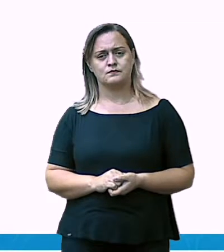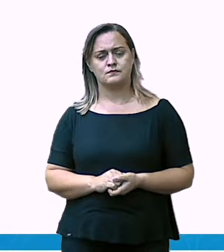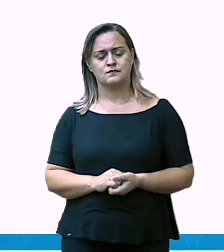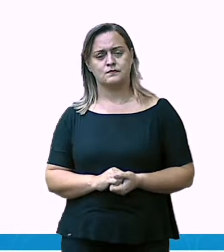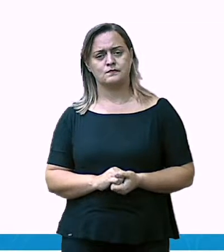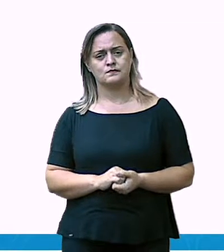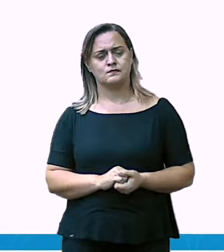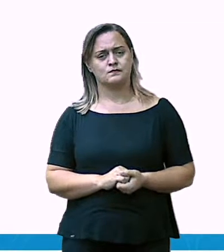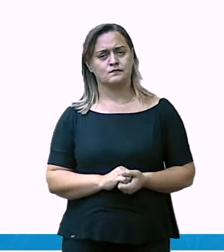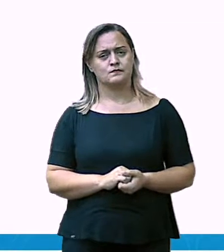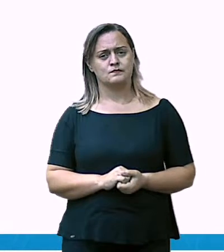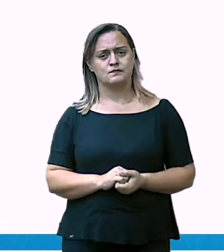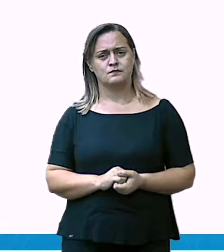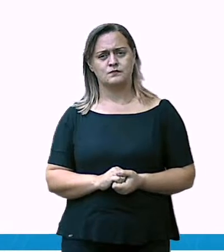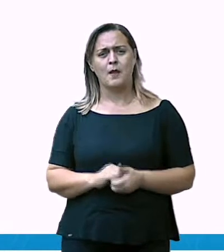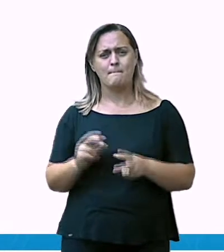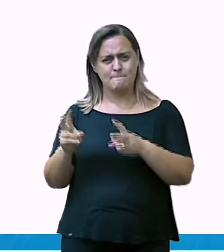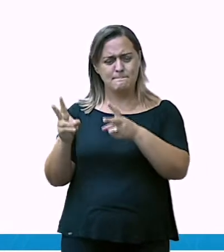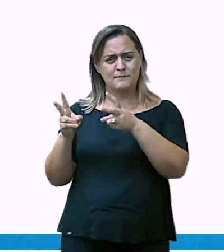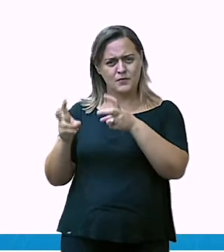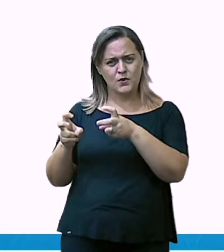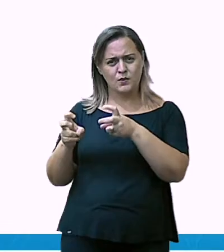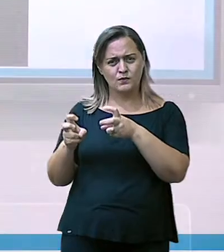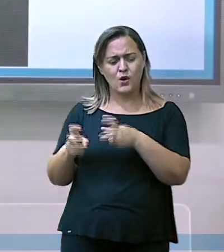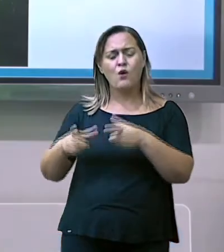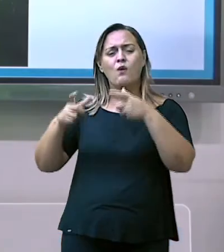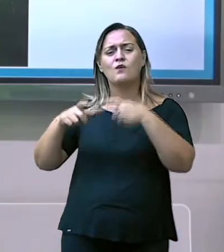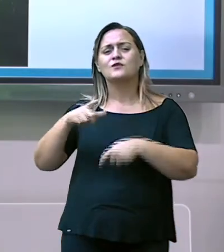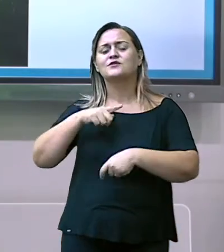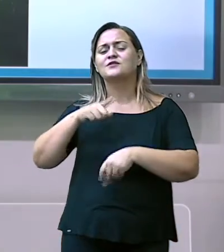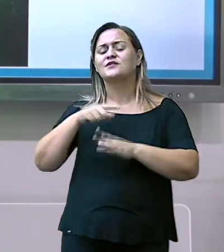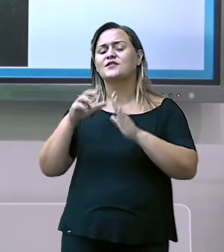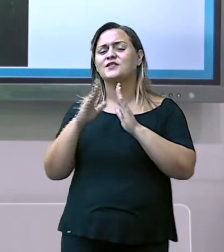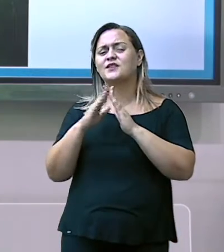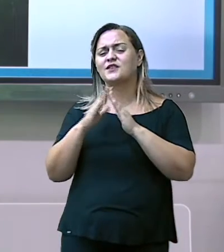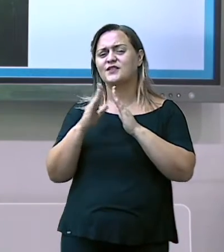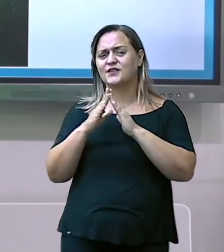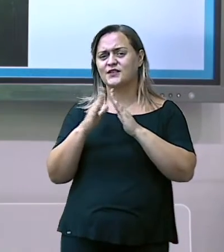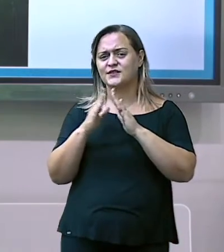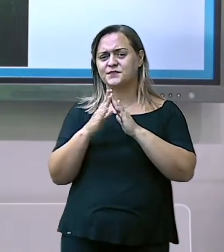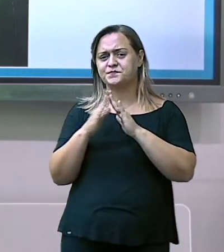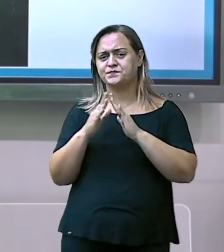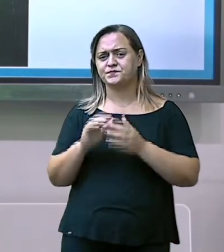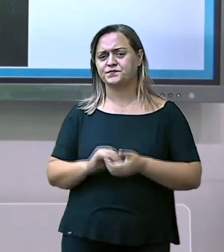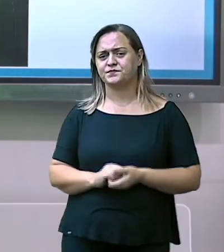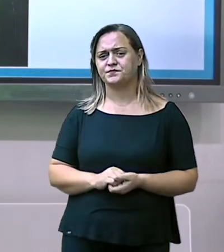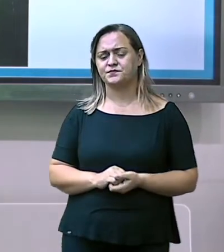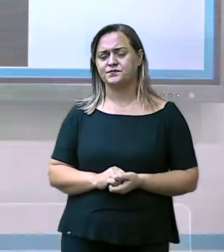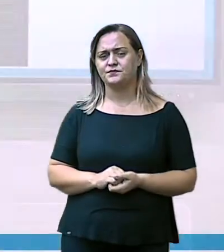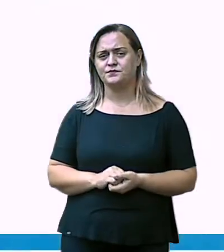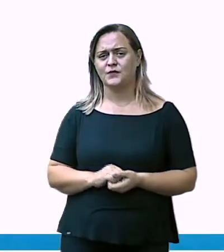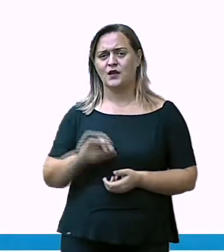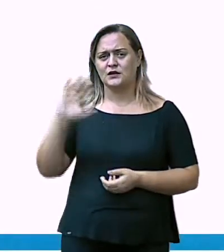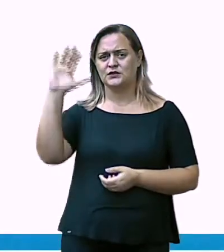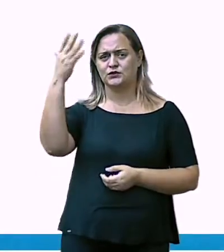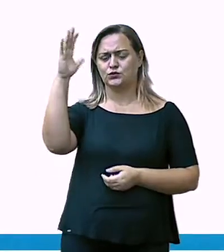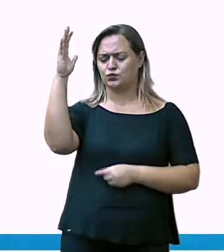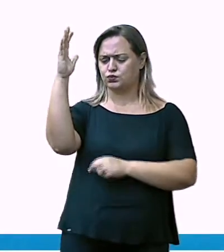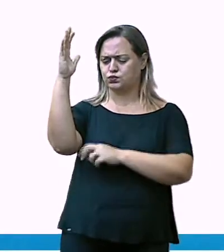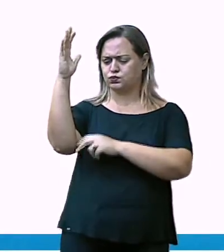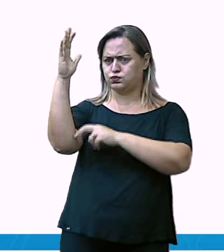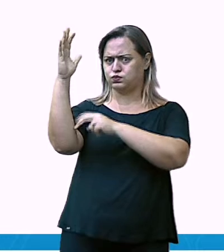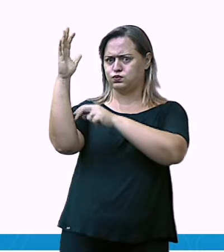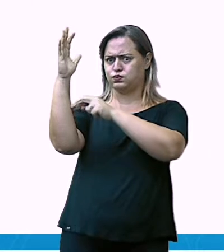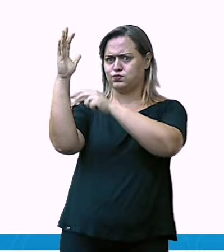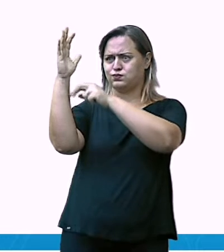Deu para destacar ali a casa, bem no alto das árvores. Percebam aqui a escada, mas eu